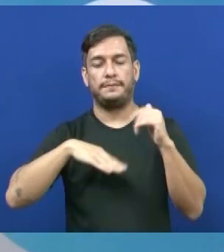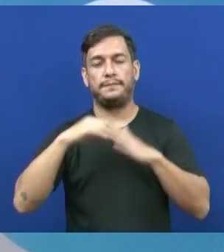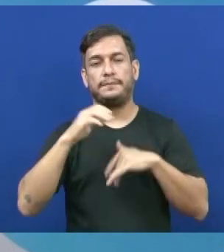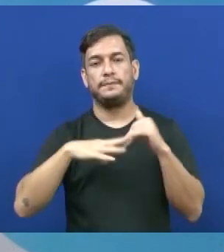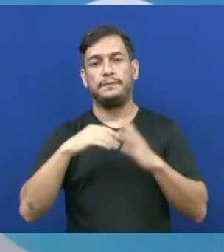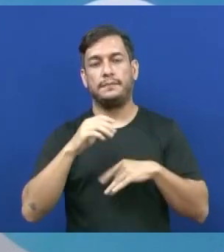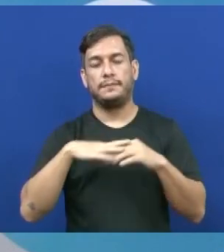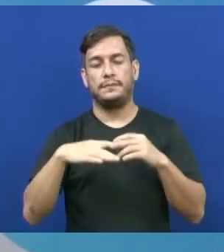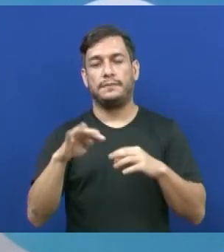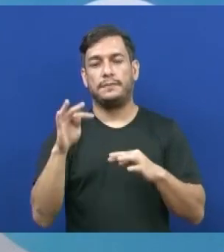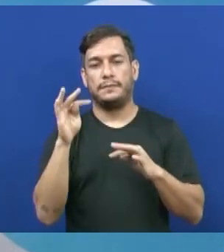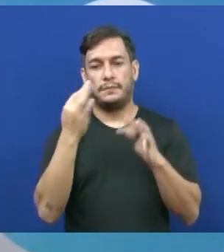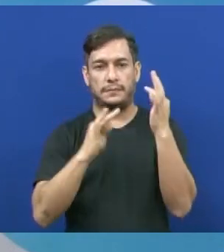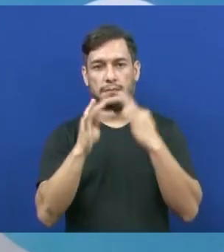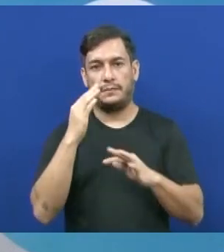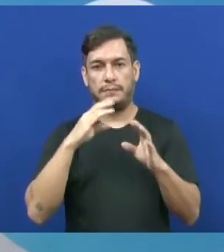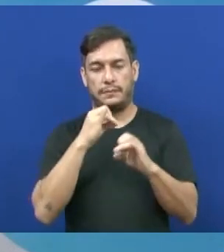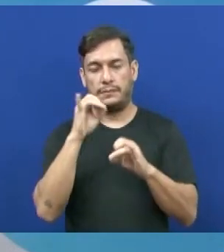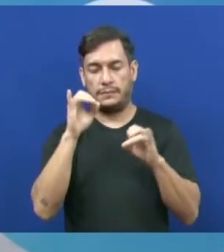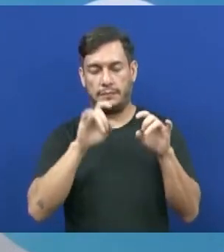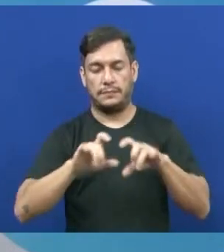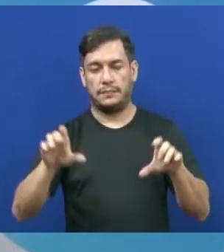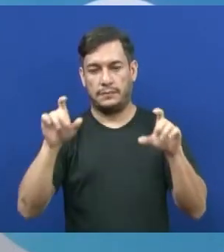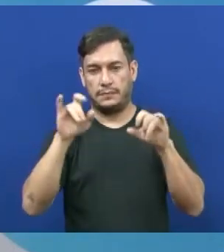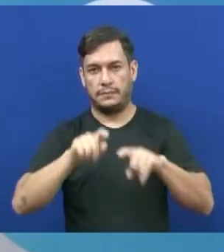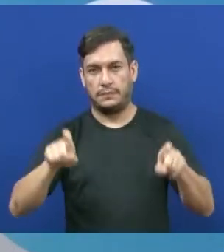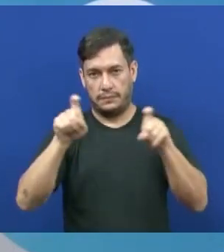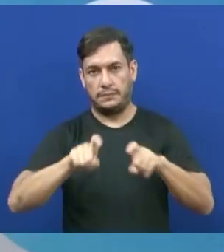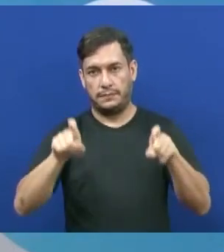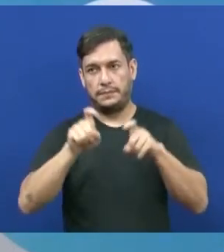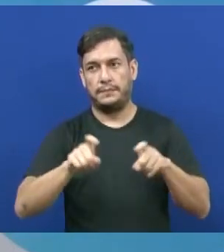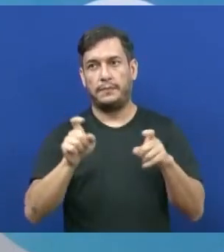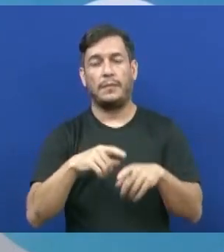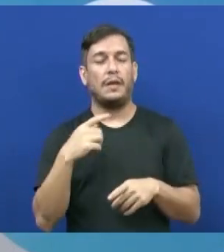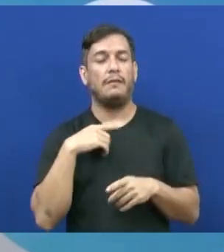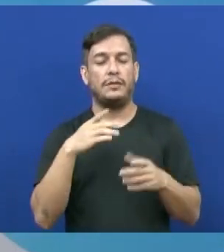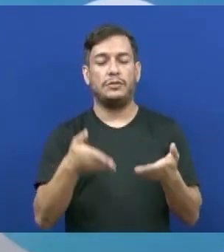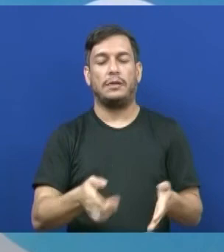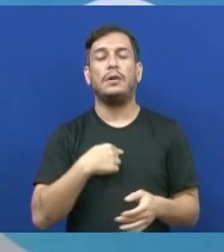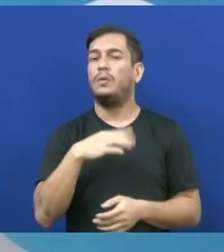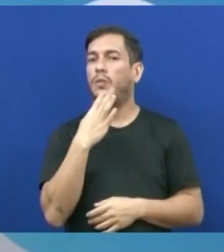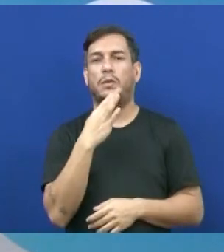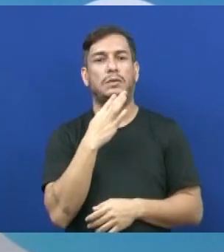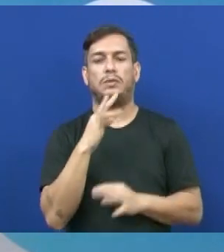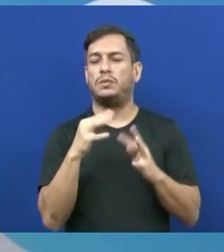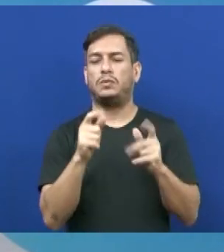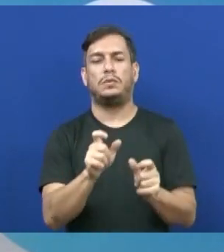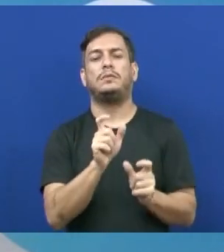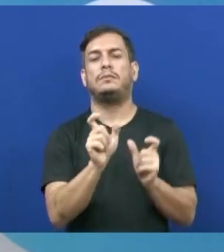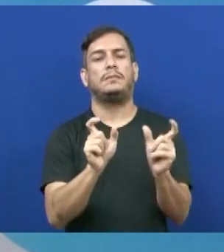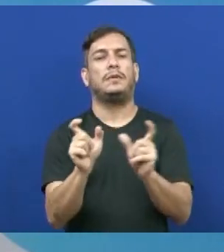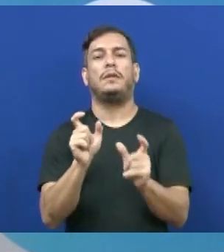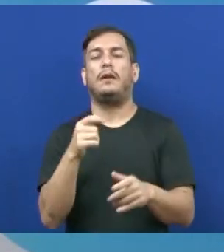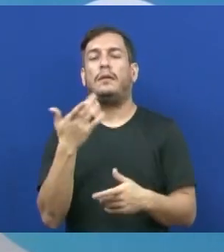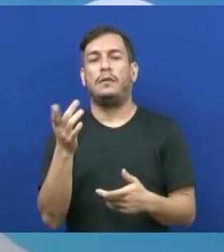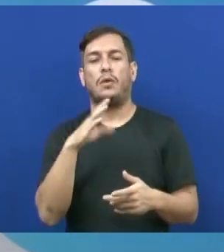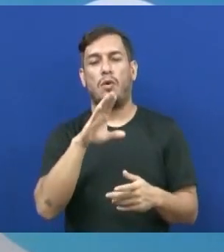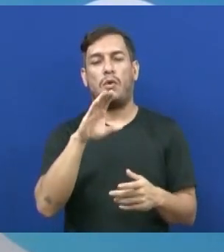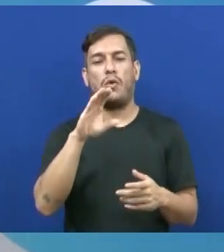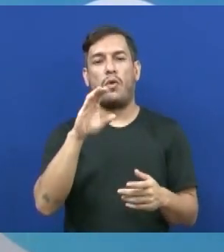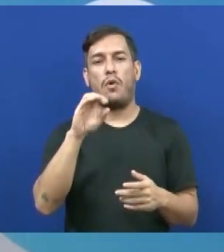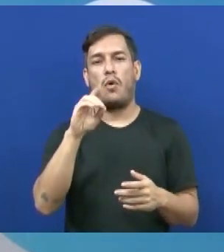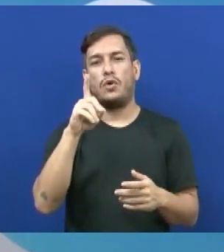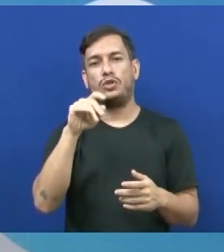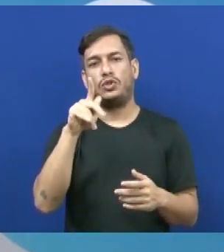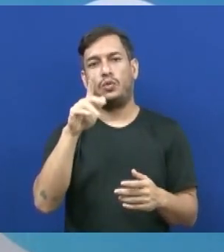como ele explicar, eu não vou entender, porque eu não conheço de todos os termos e comandos e, vamos dizer, códigos que são